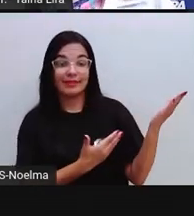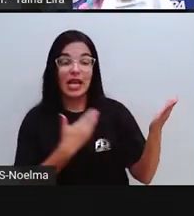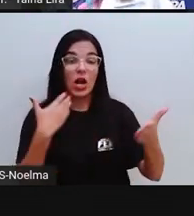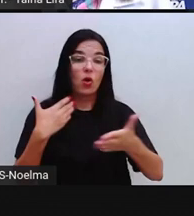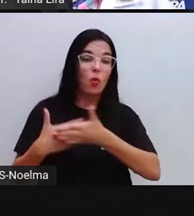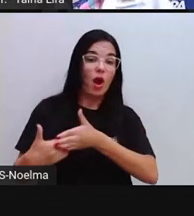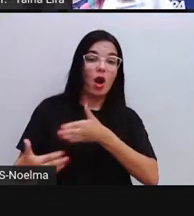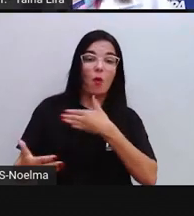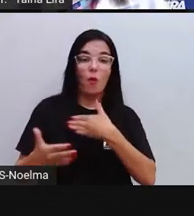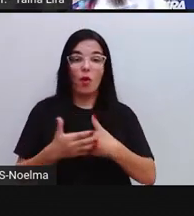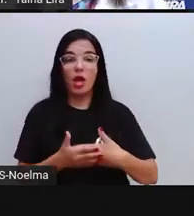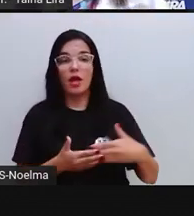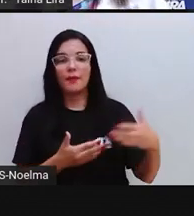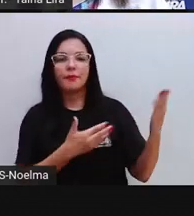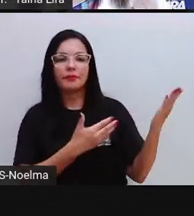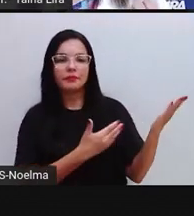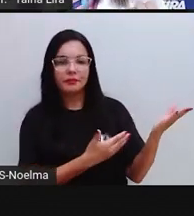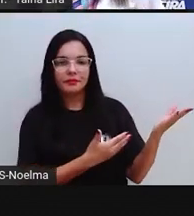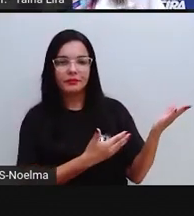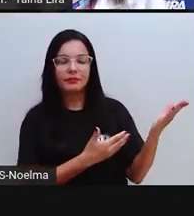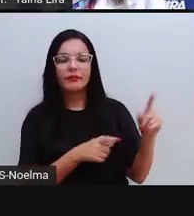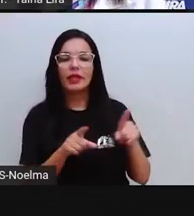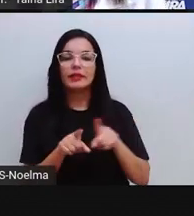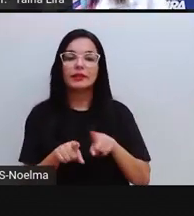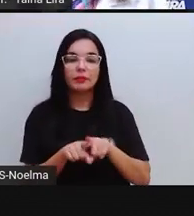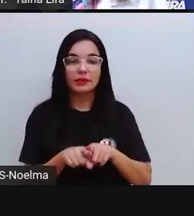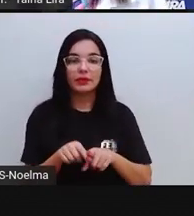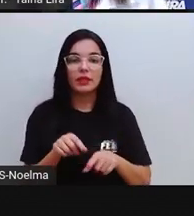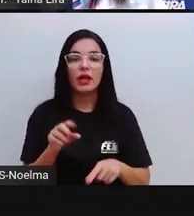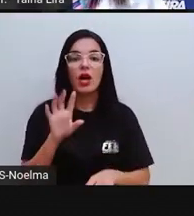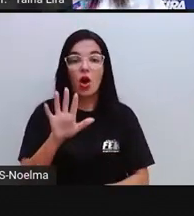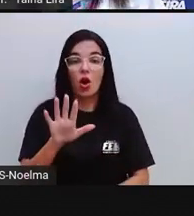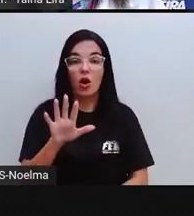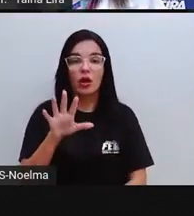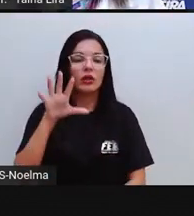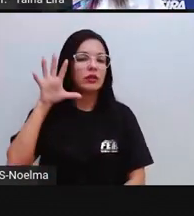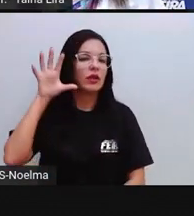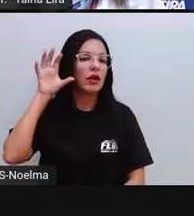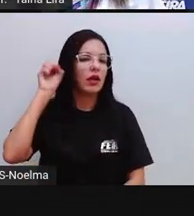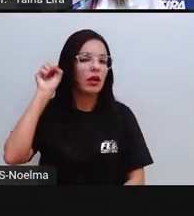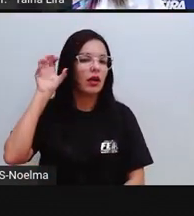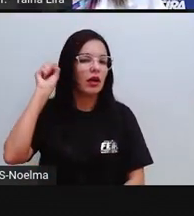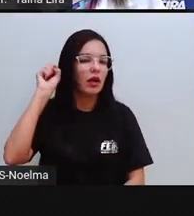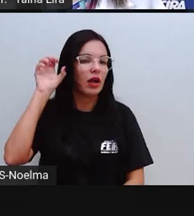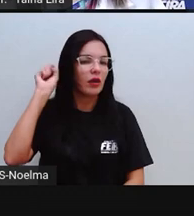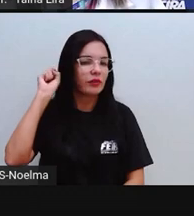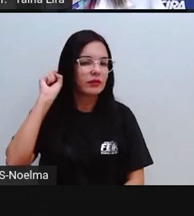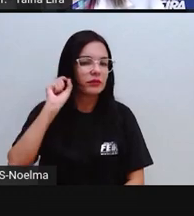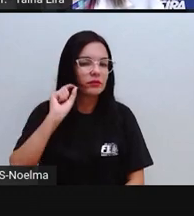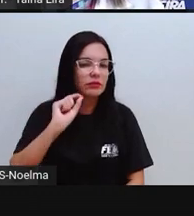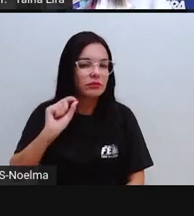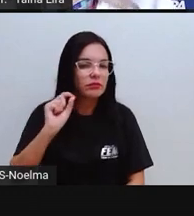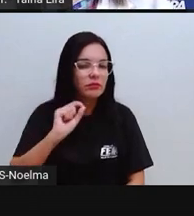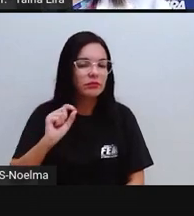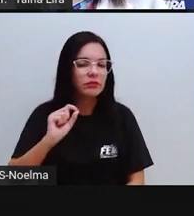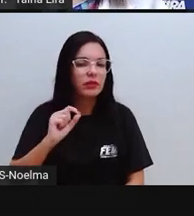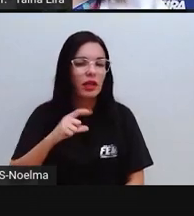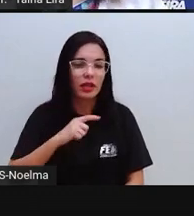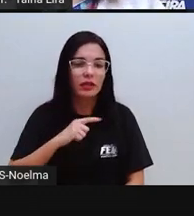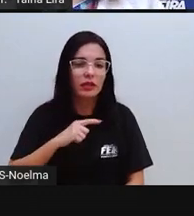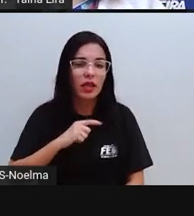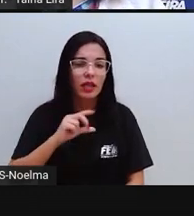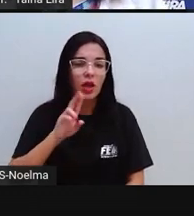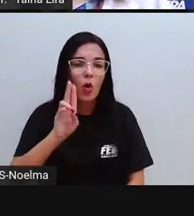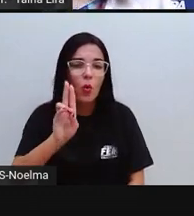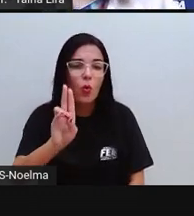observem, quando pronunciamos, na escrita, olha lá a letra U, olha lá a vogal U, ela tá aqui na